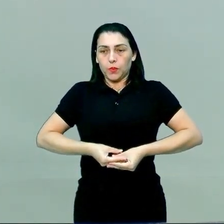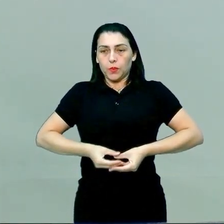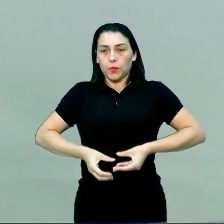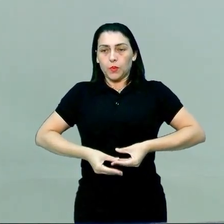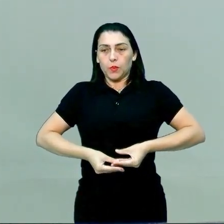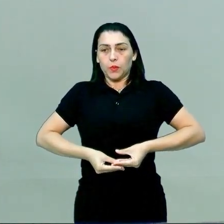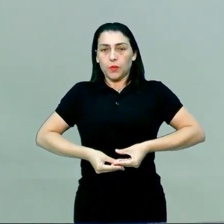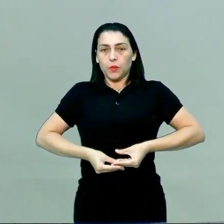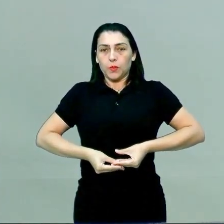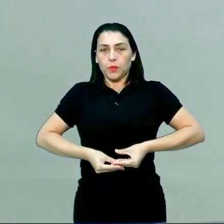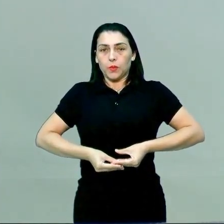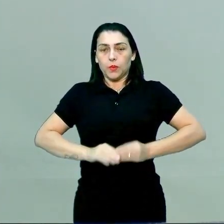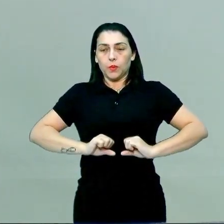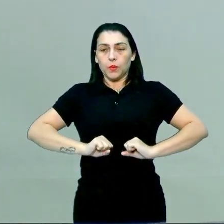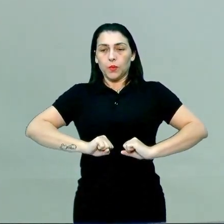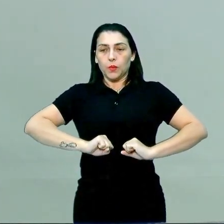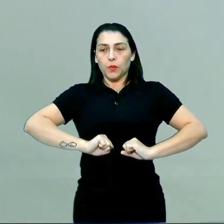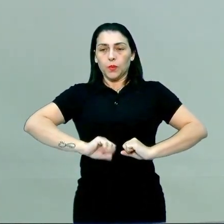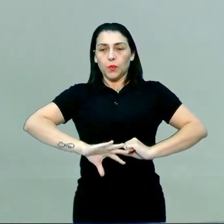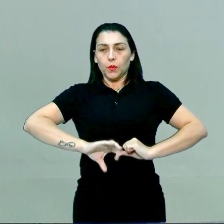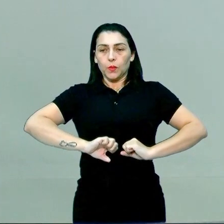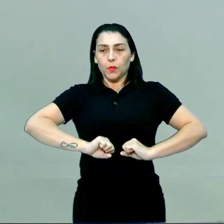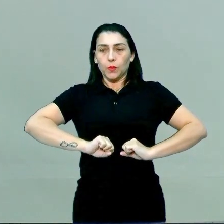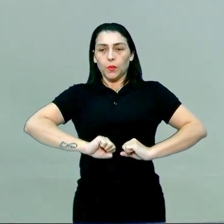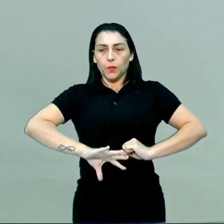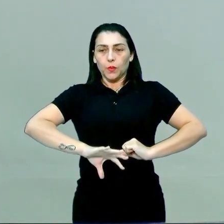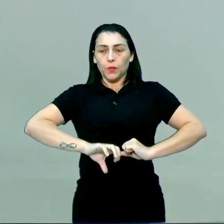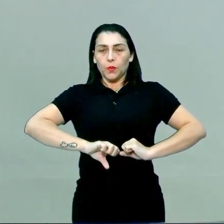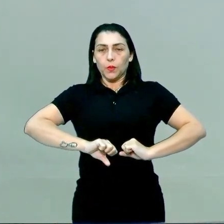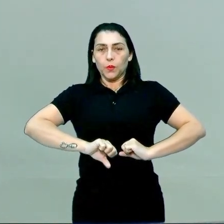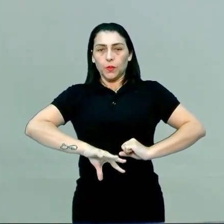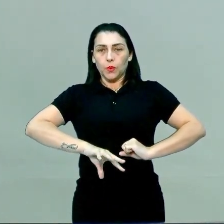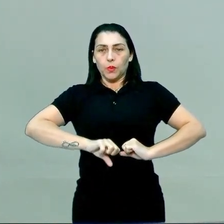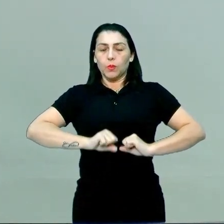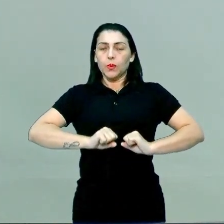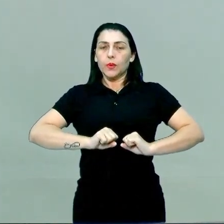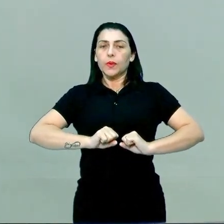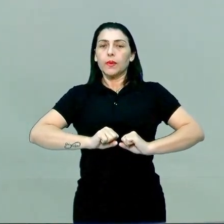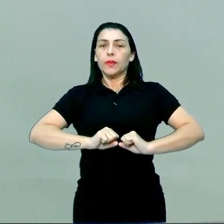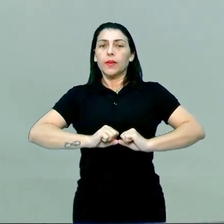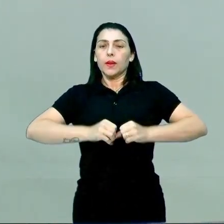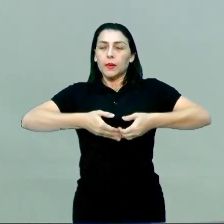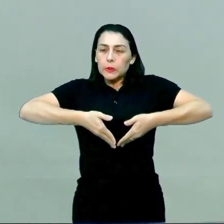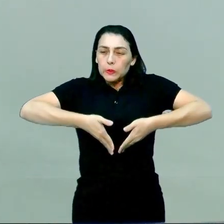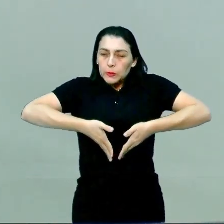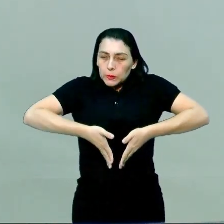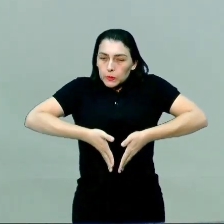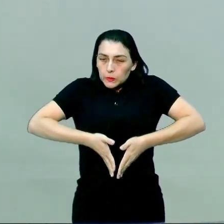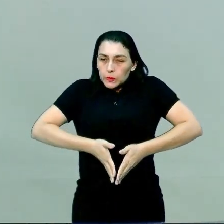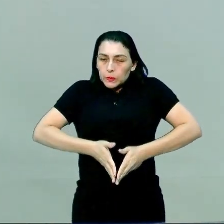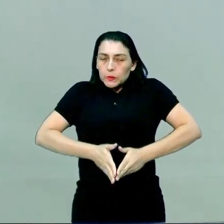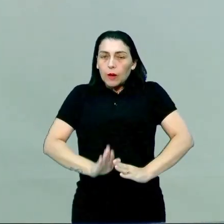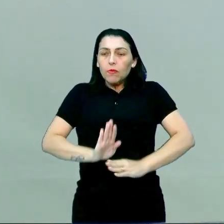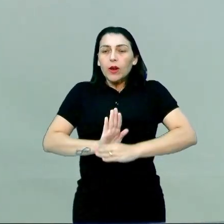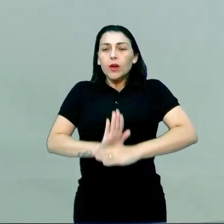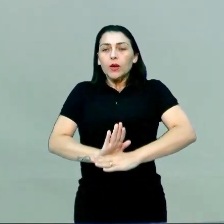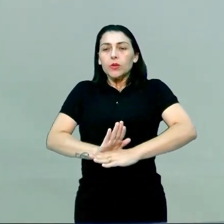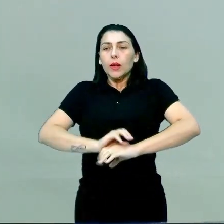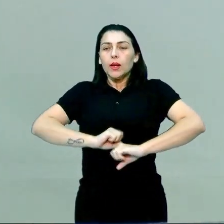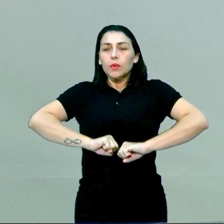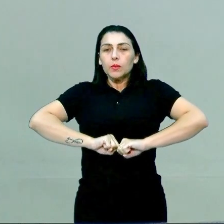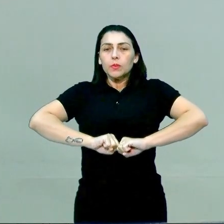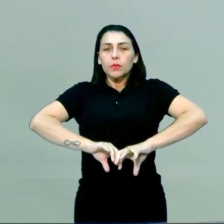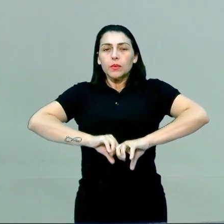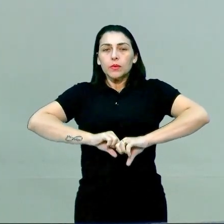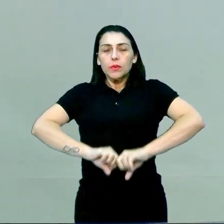É a ocitocina que vai fazer as contrações do útero para poder o bebê nascer. Então, ela vai ajudar, que é